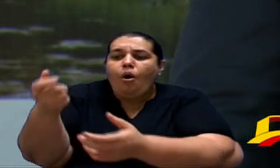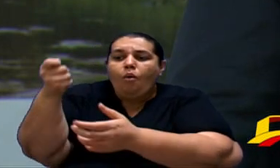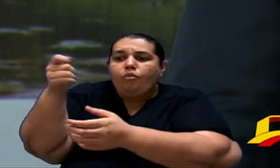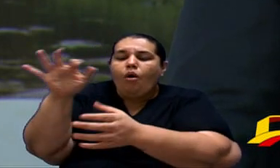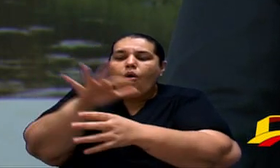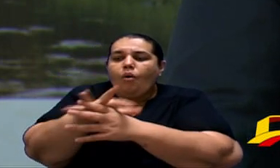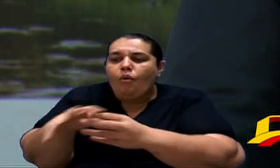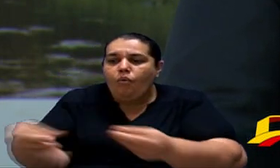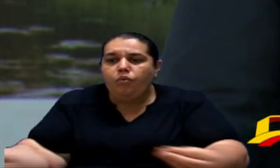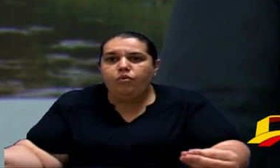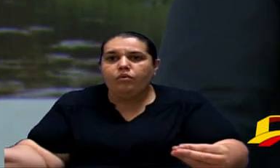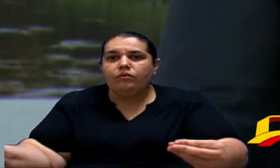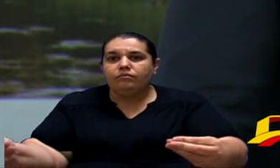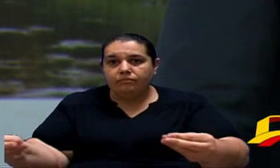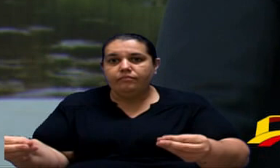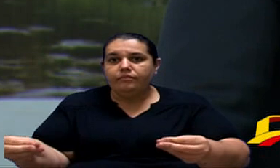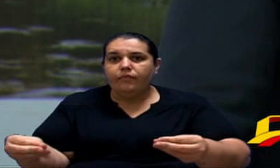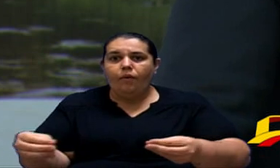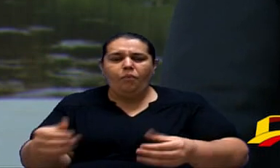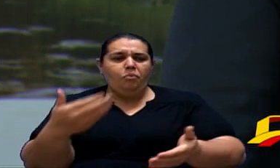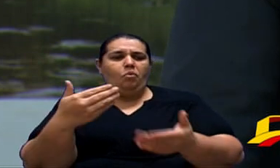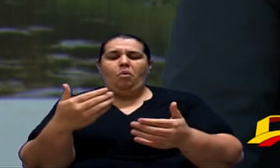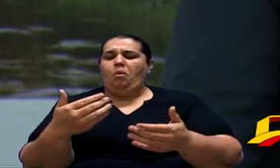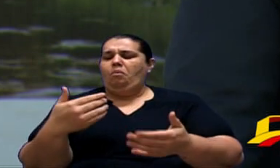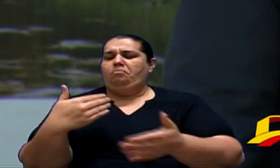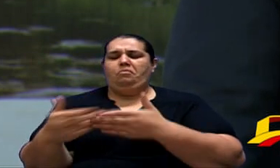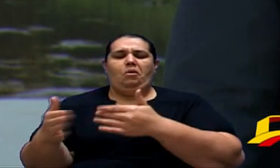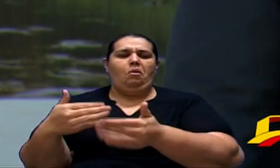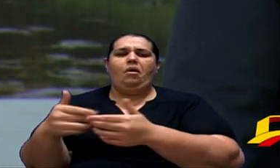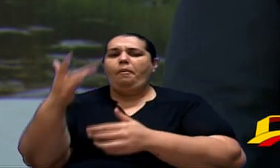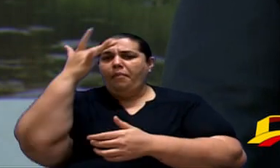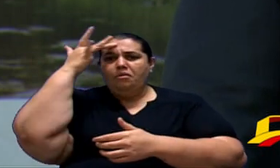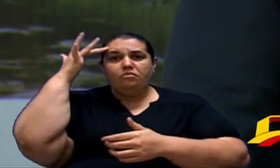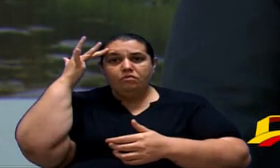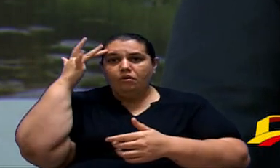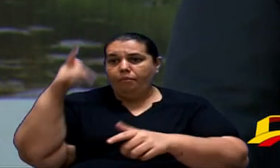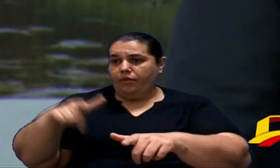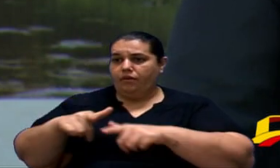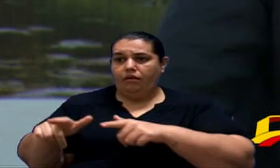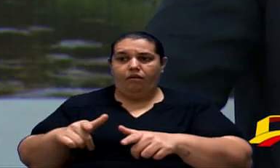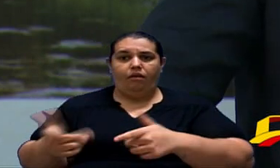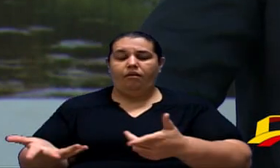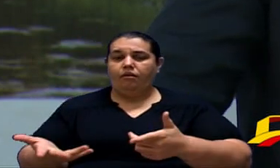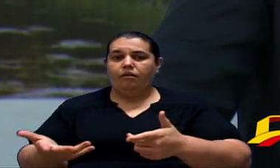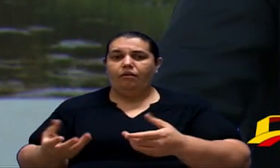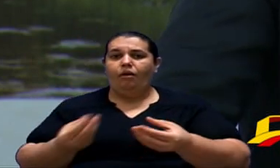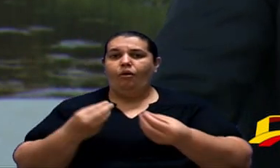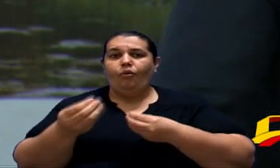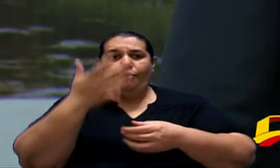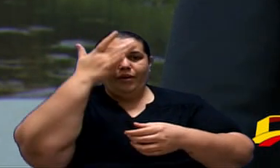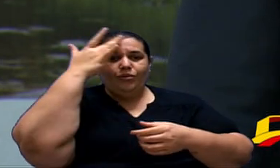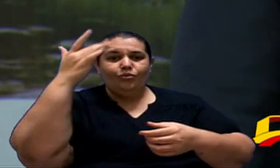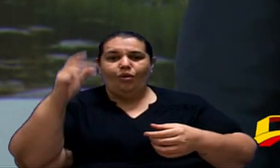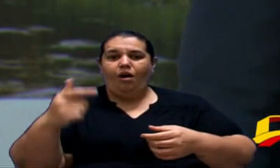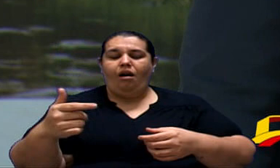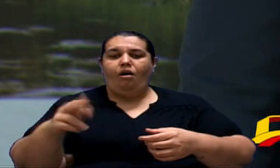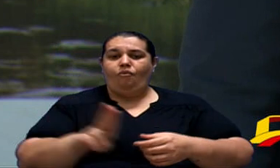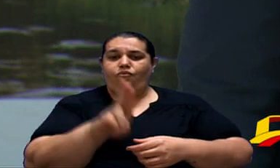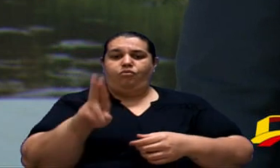ou seja não é qualquer pessoa que poderia que seria prudente principalmente no Brasil manusear bombas de combustíveis.